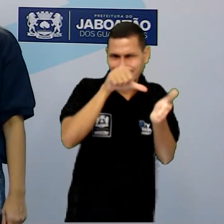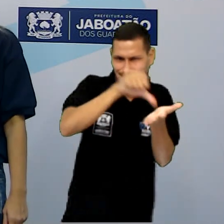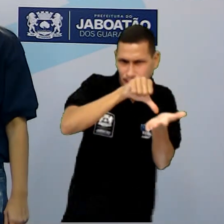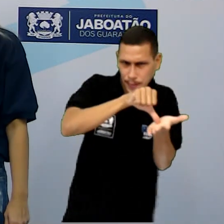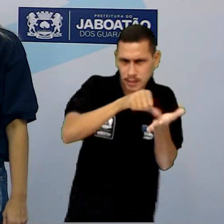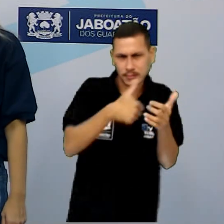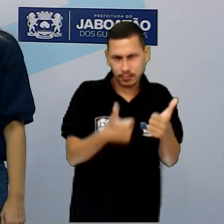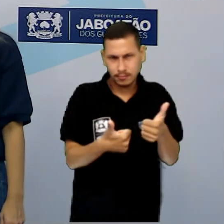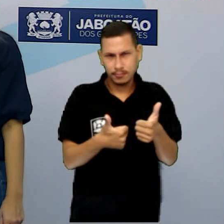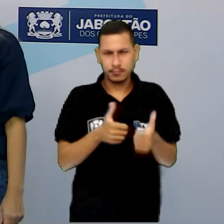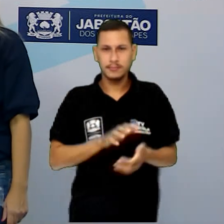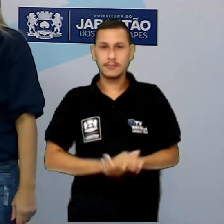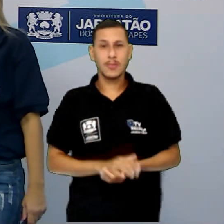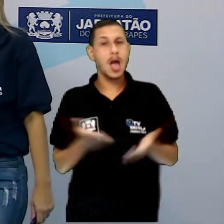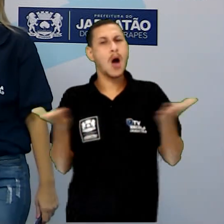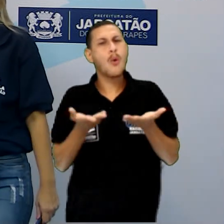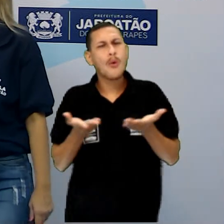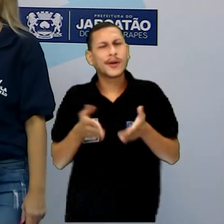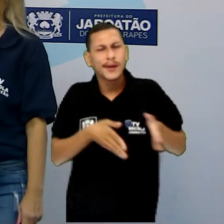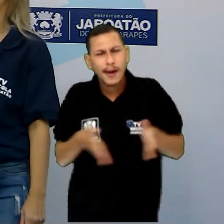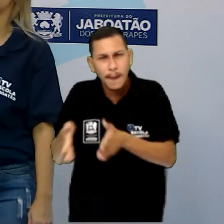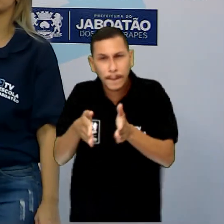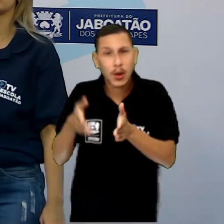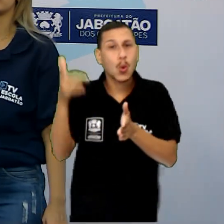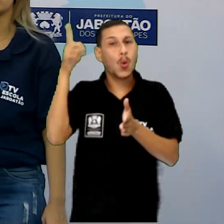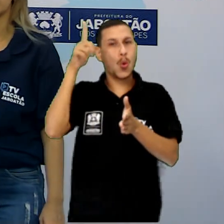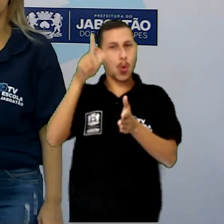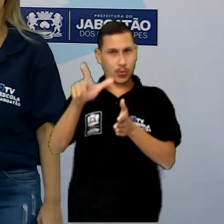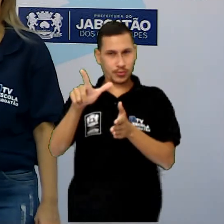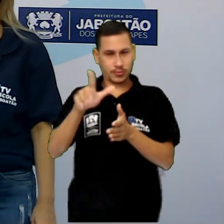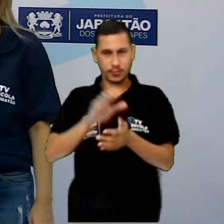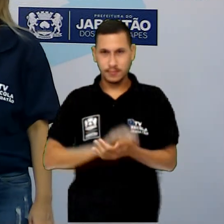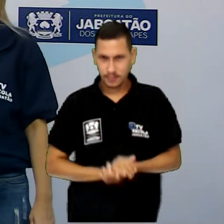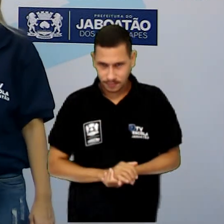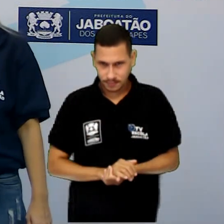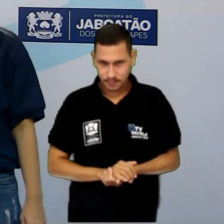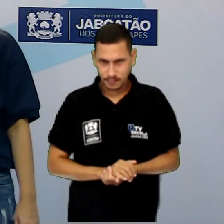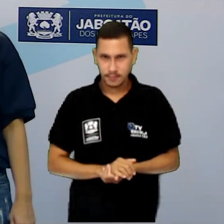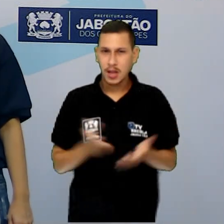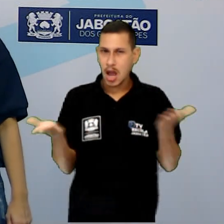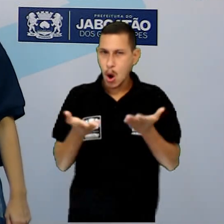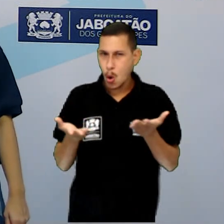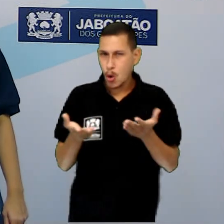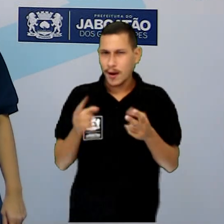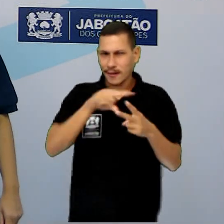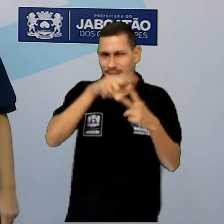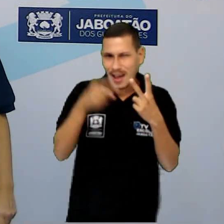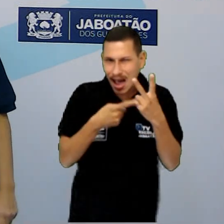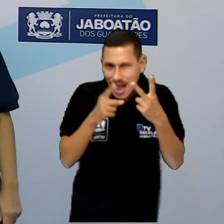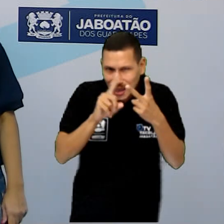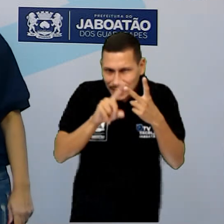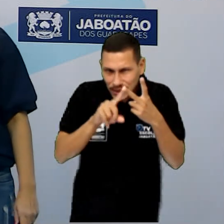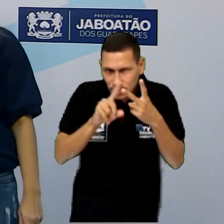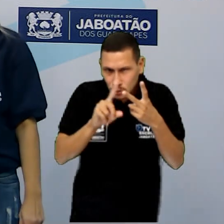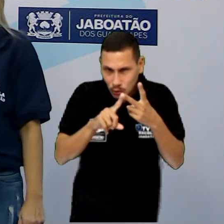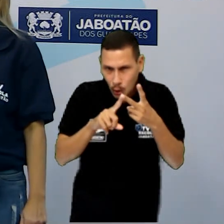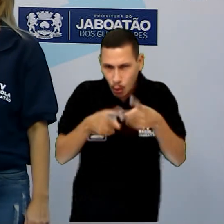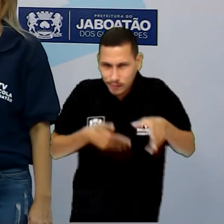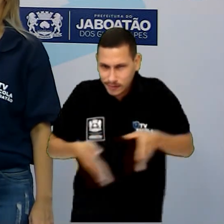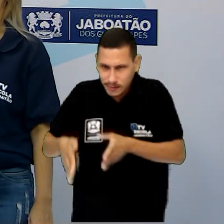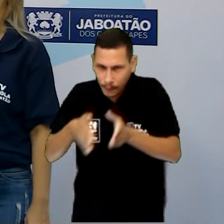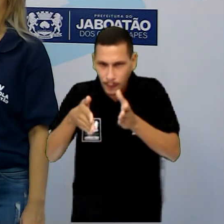Agora, um outro caminho. Fizemos um caminho. Nós vamos agora fazer o segundo caminho.